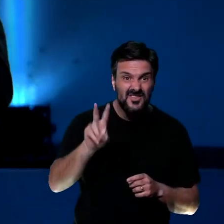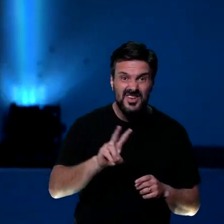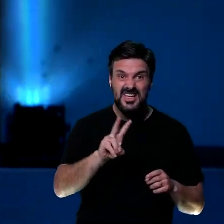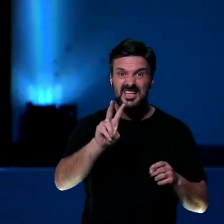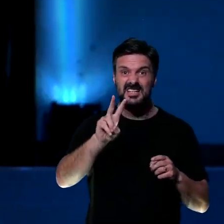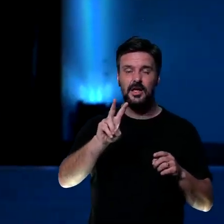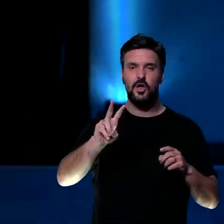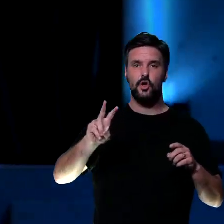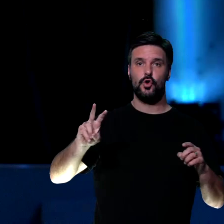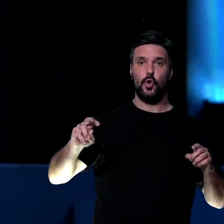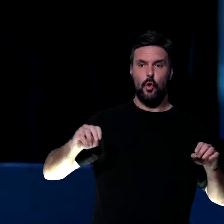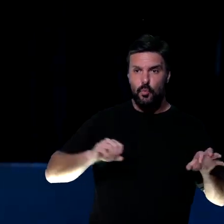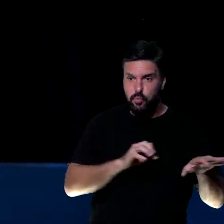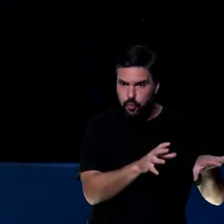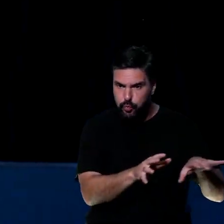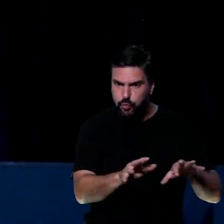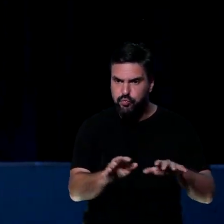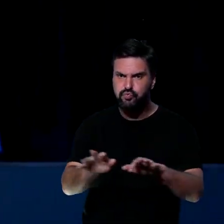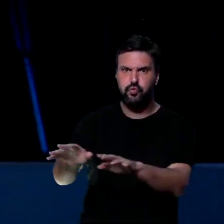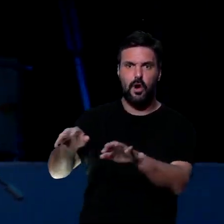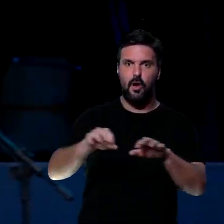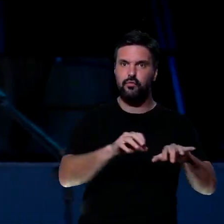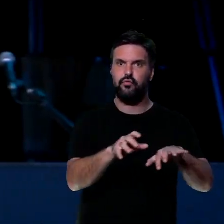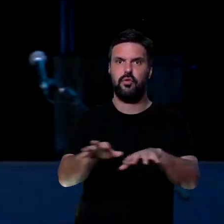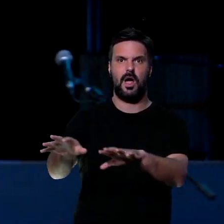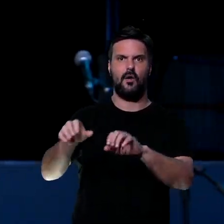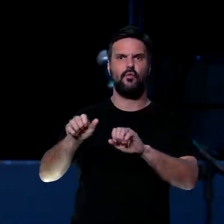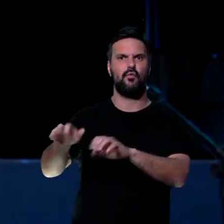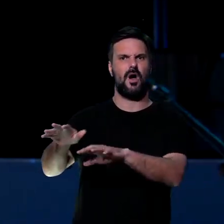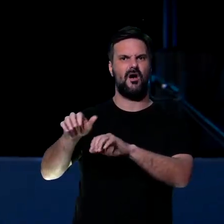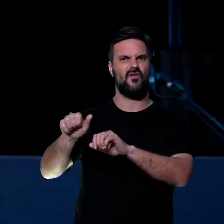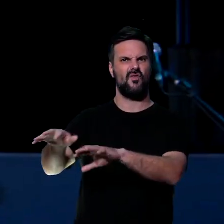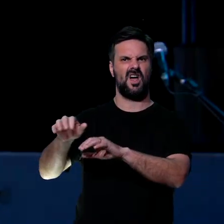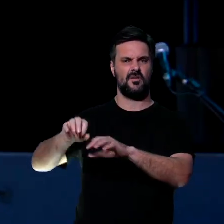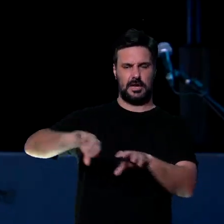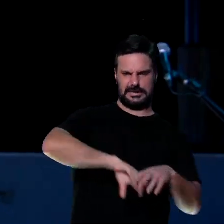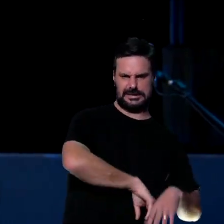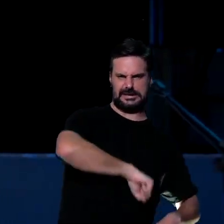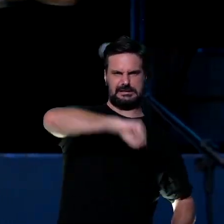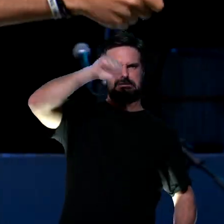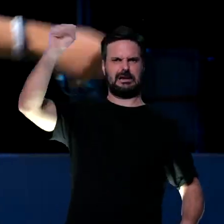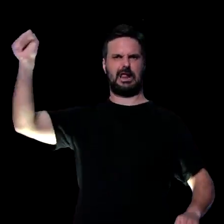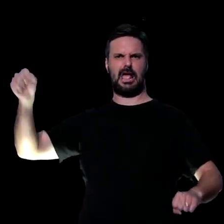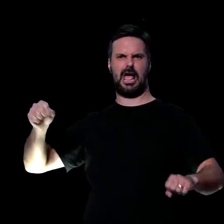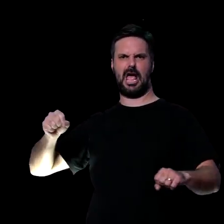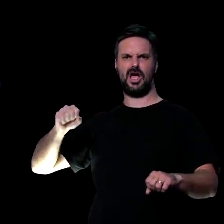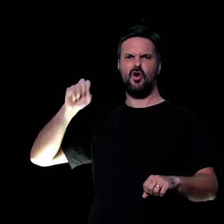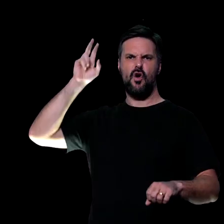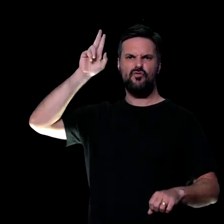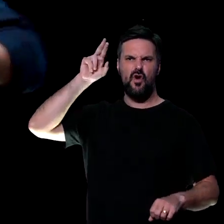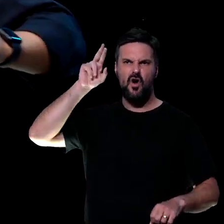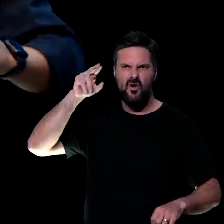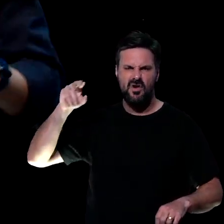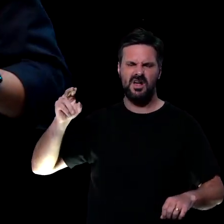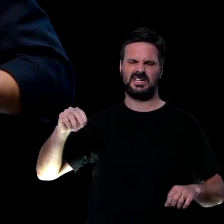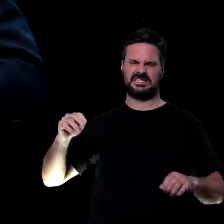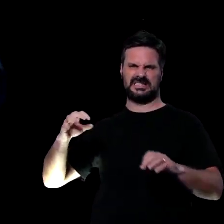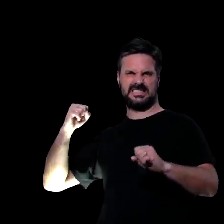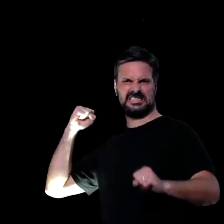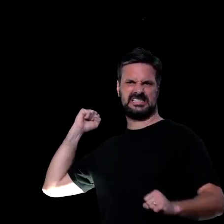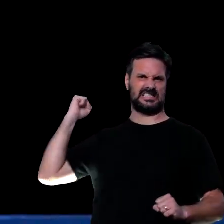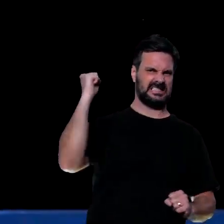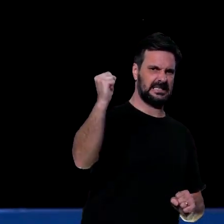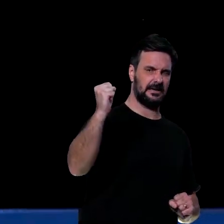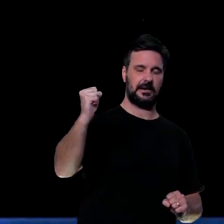que os dois exércitos correm um em direção ao outro, gritando espada, né. Às vezes, cavalarias, as lanças. E algumas